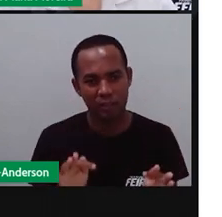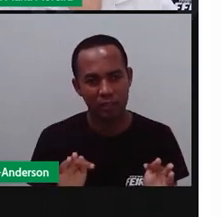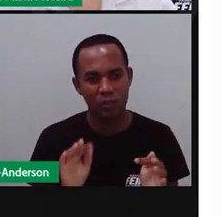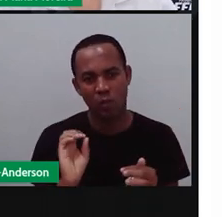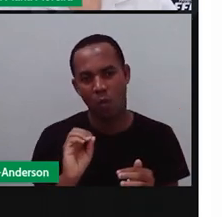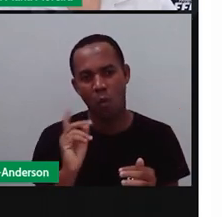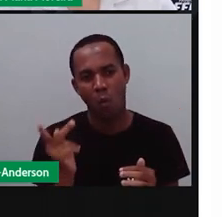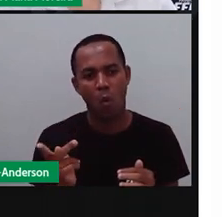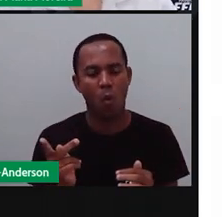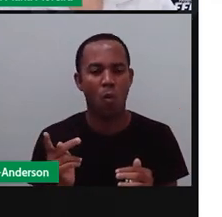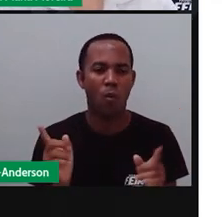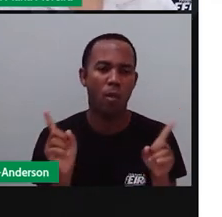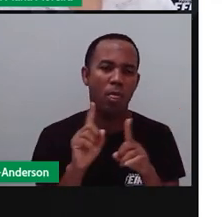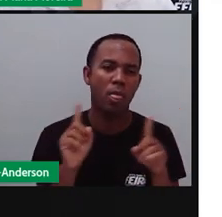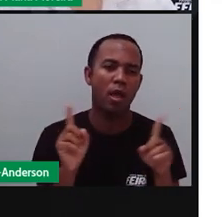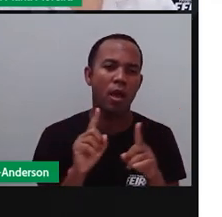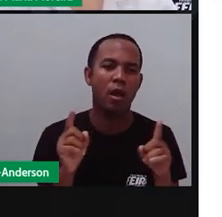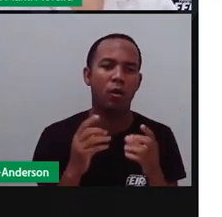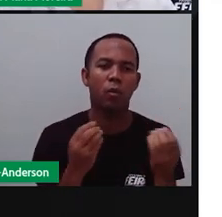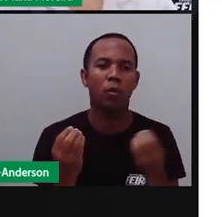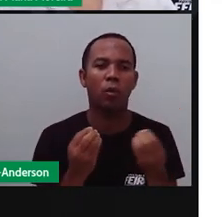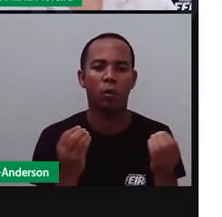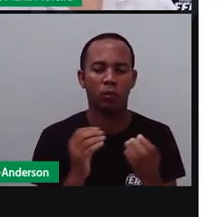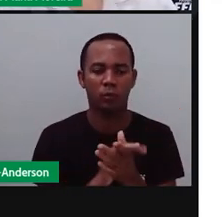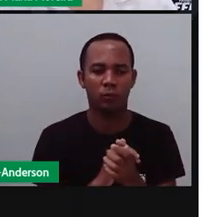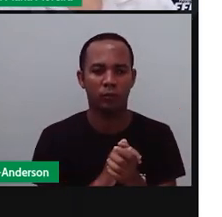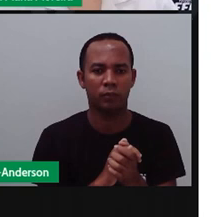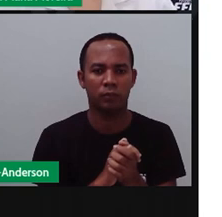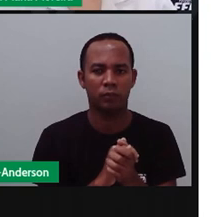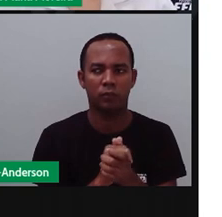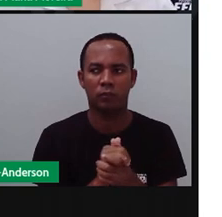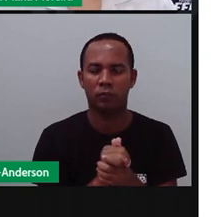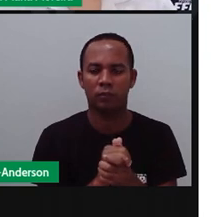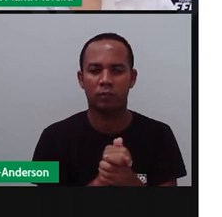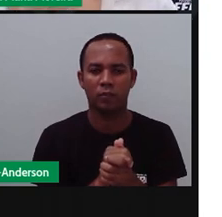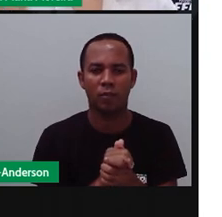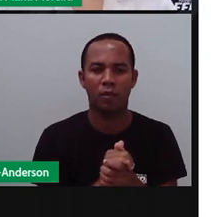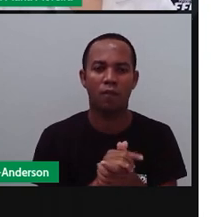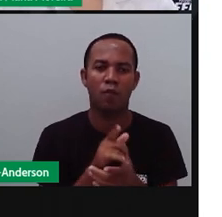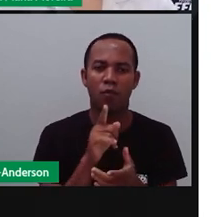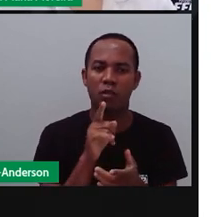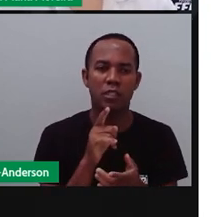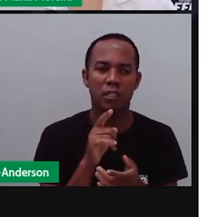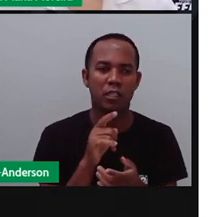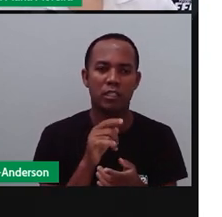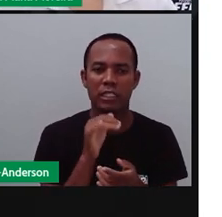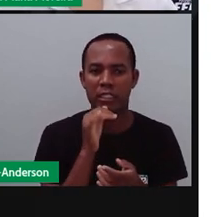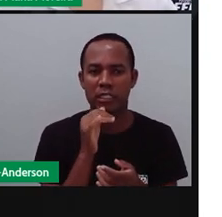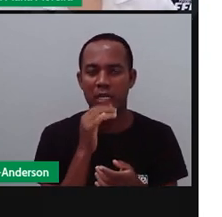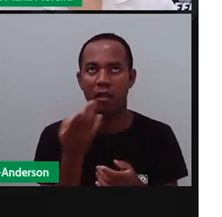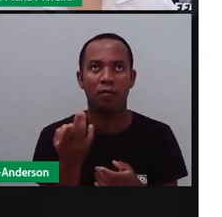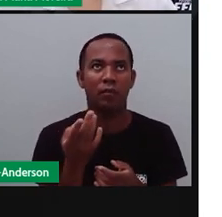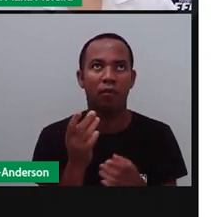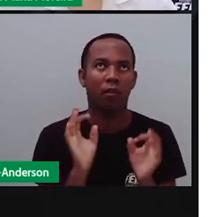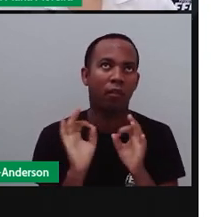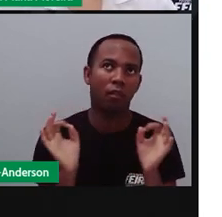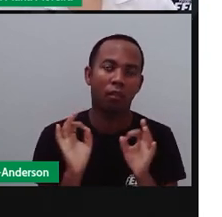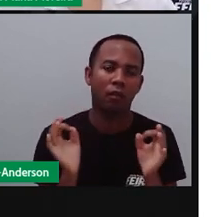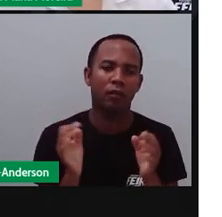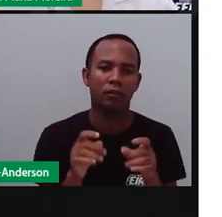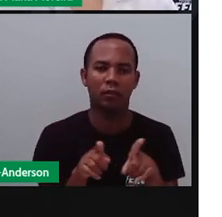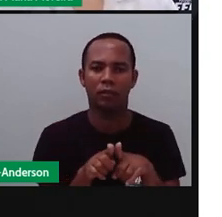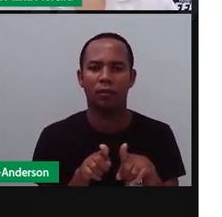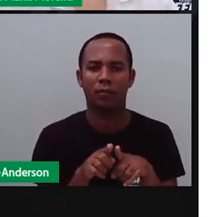triste também, assim como a gente ficaria se, por ventura, aula não desse certo e se vocês não comentassem, não dessem like pra gente,